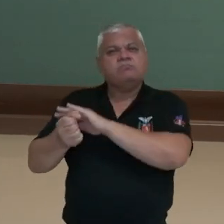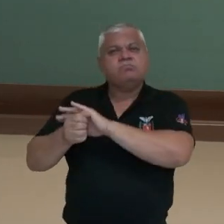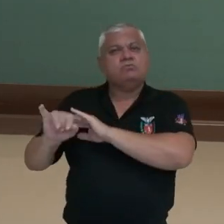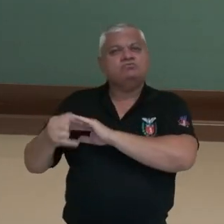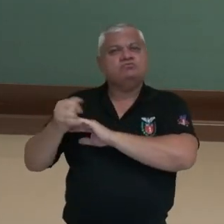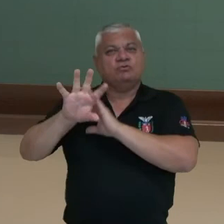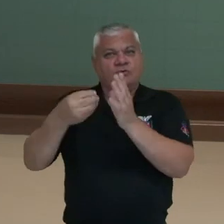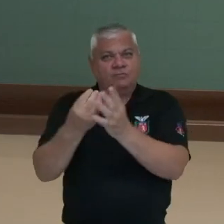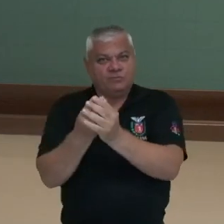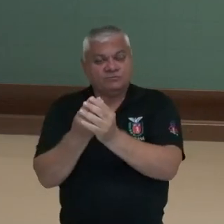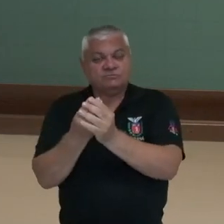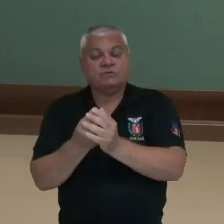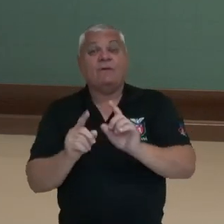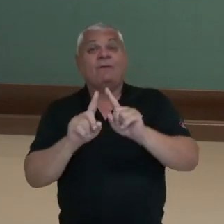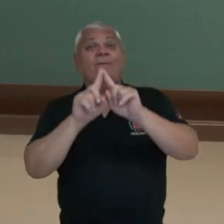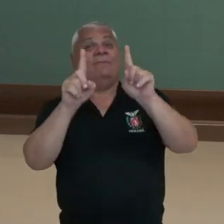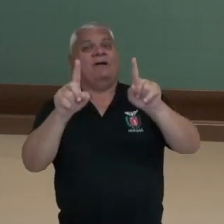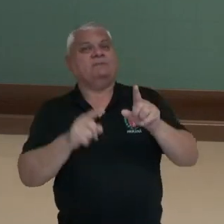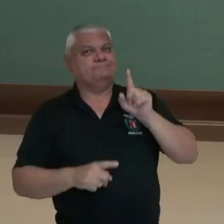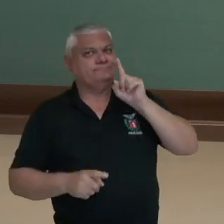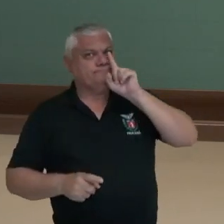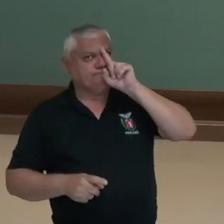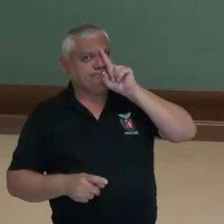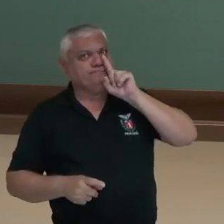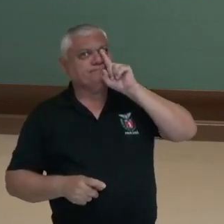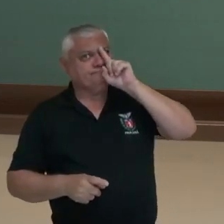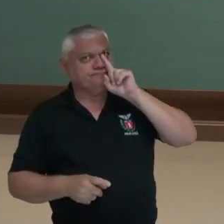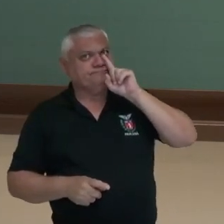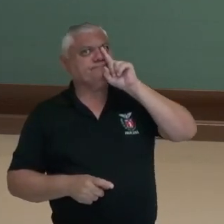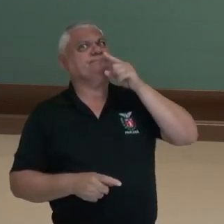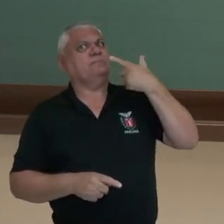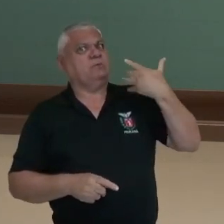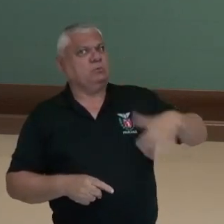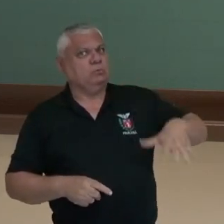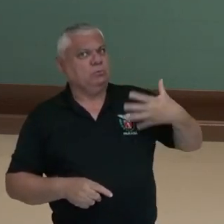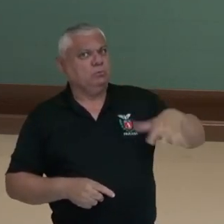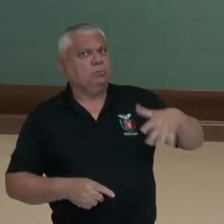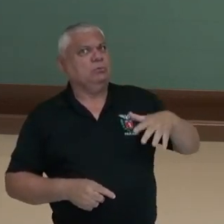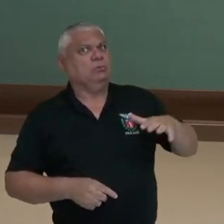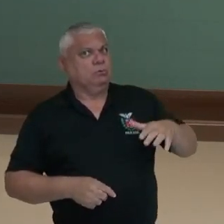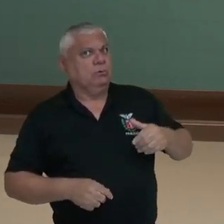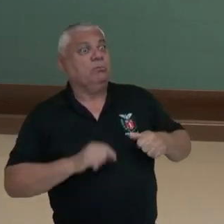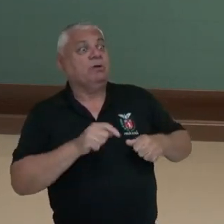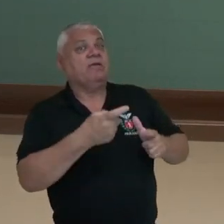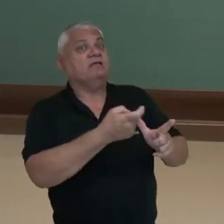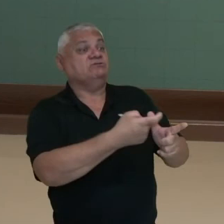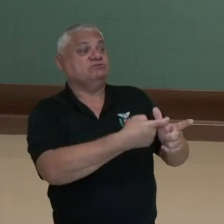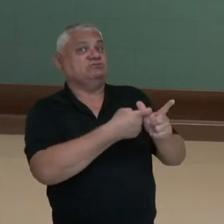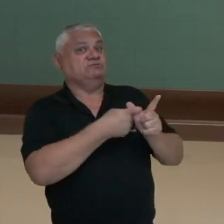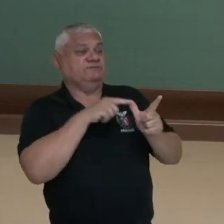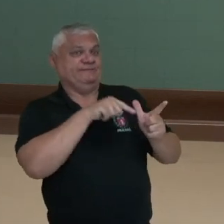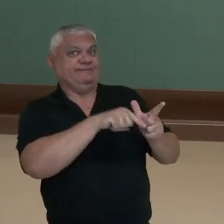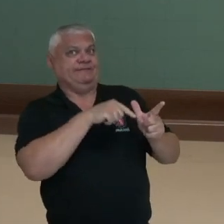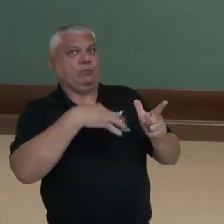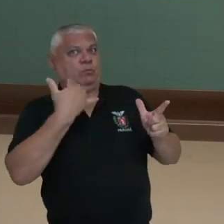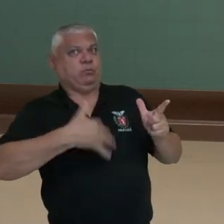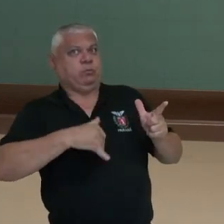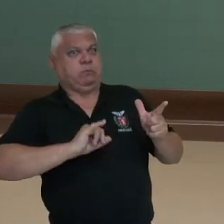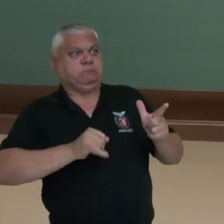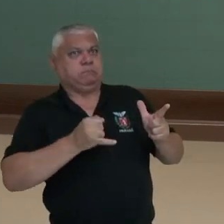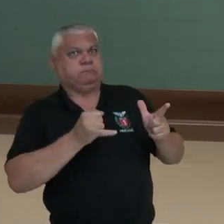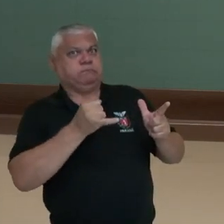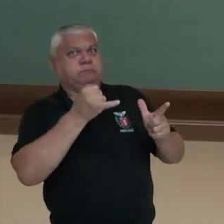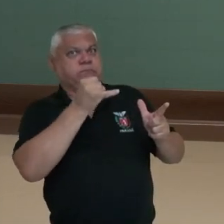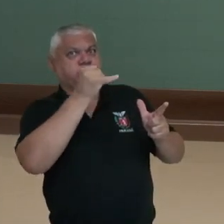composto, mas ela também pode ser uma faca de dois gumes quando a gente tem uma dívida. Uma dívida